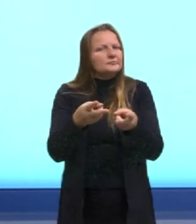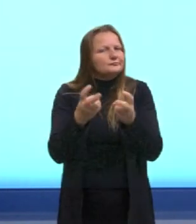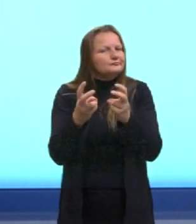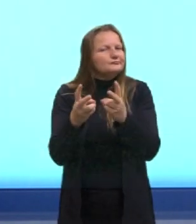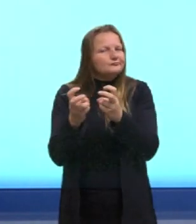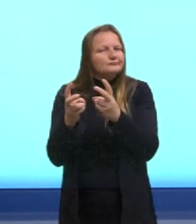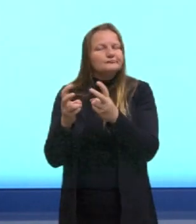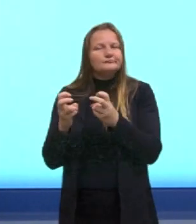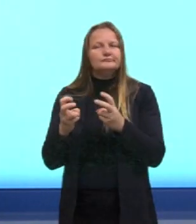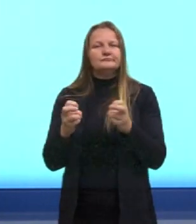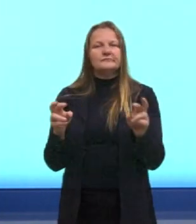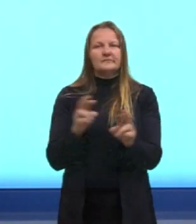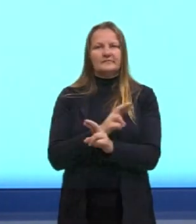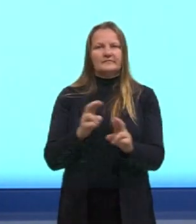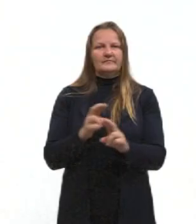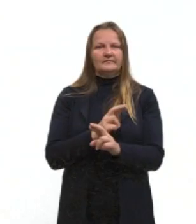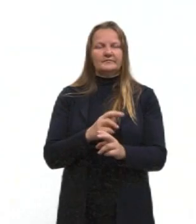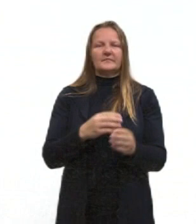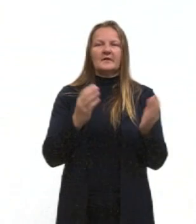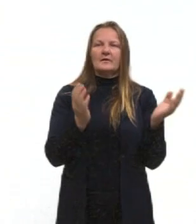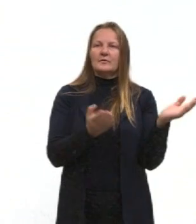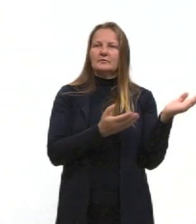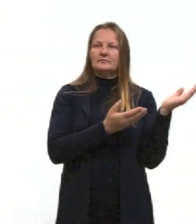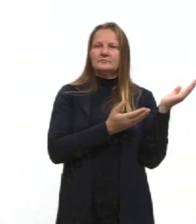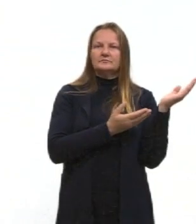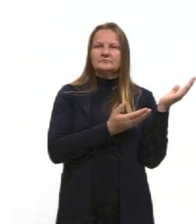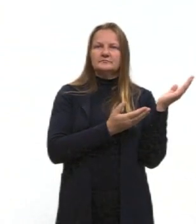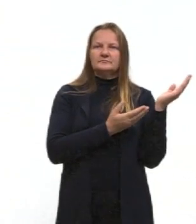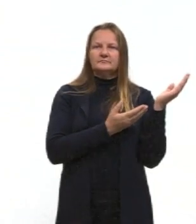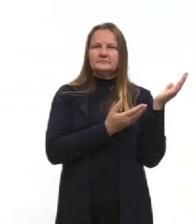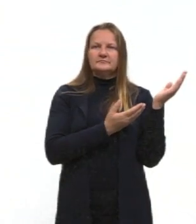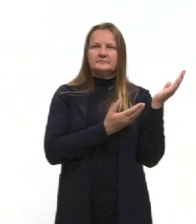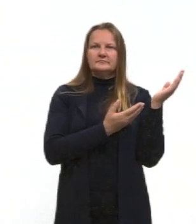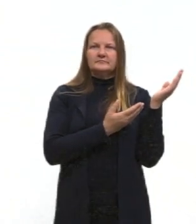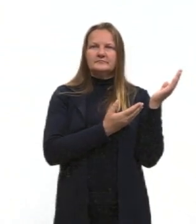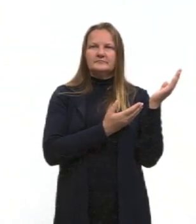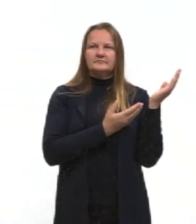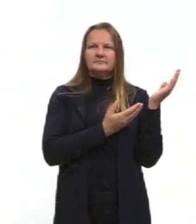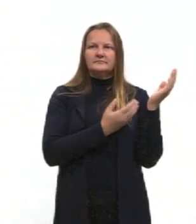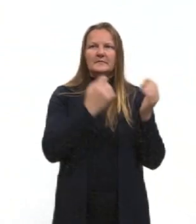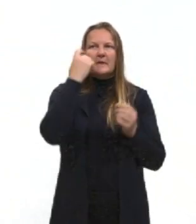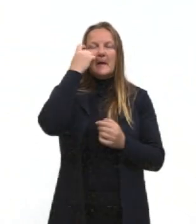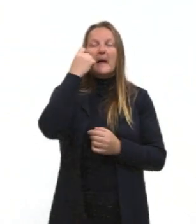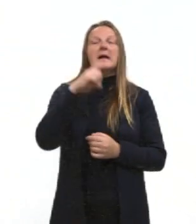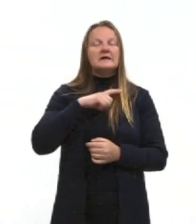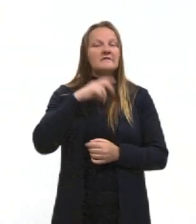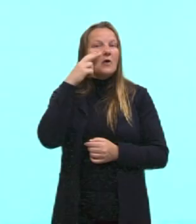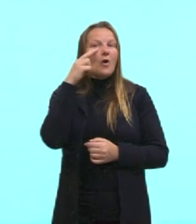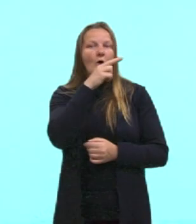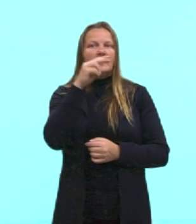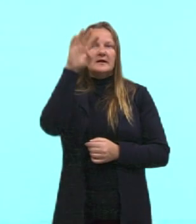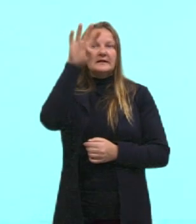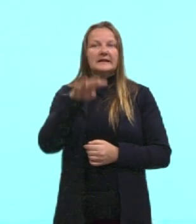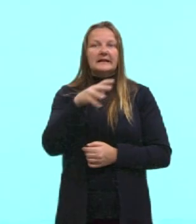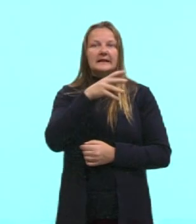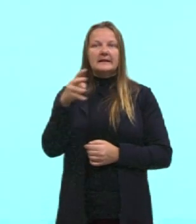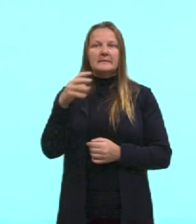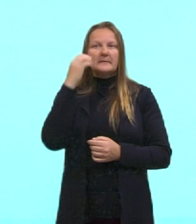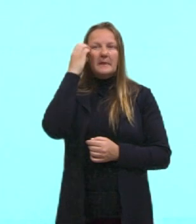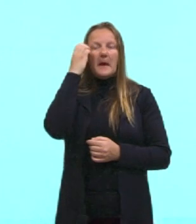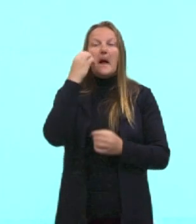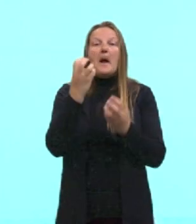relação. E aí eu trago pra vocês, já trouxe aqui uma vez essa tabela, né, a quantidade, né, da